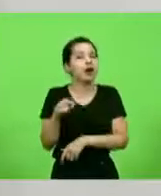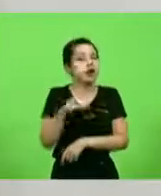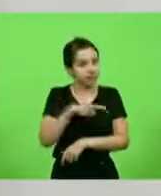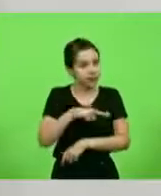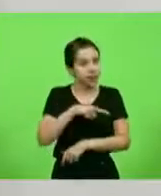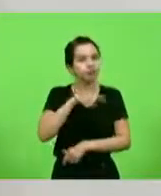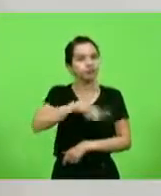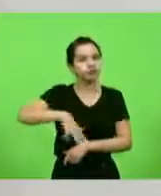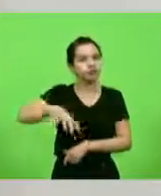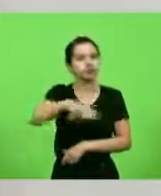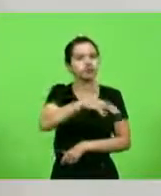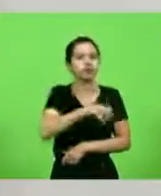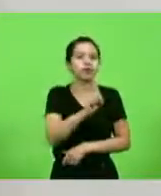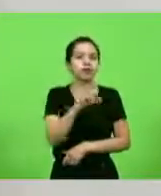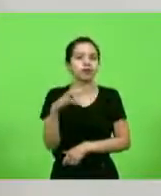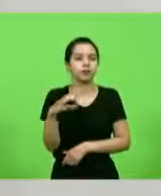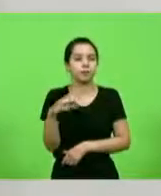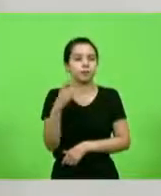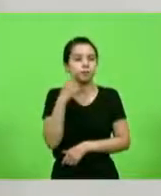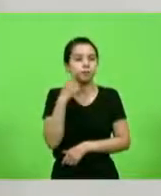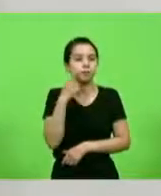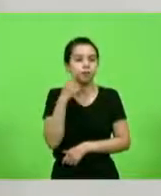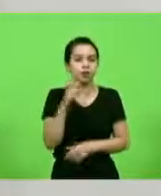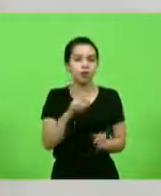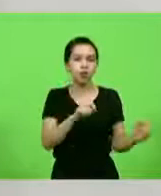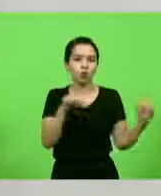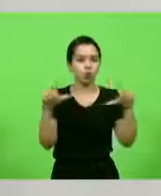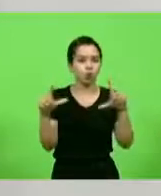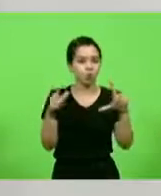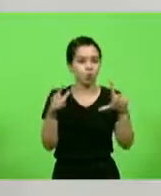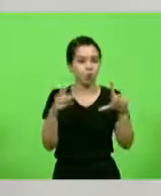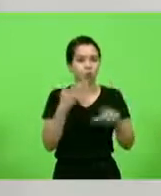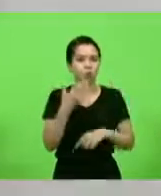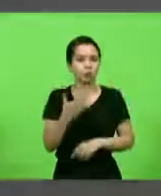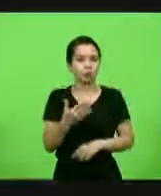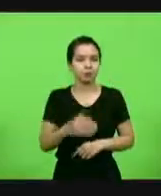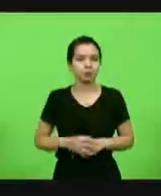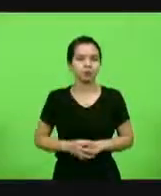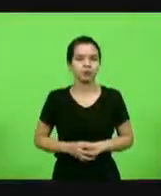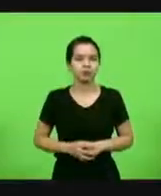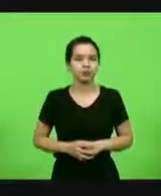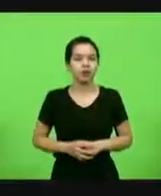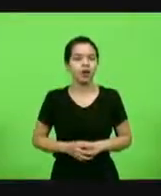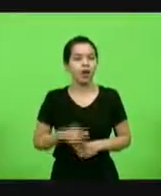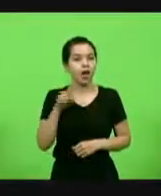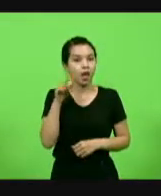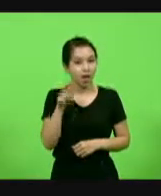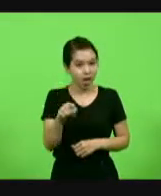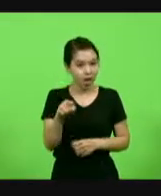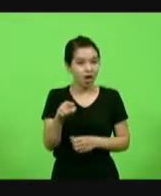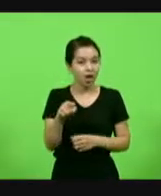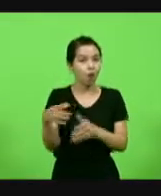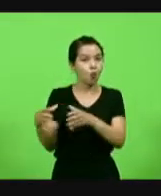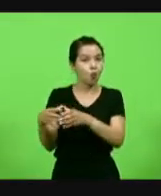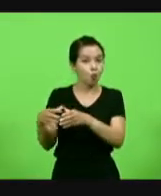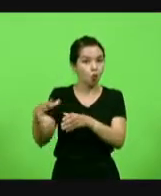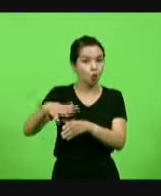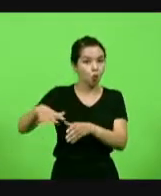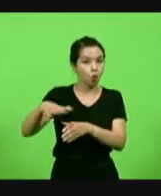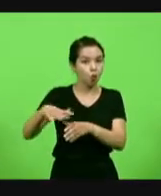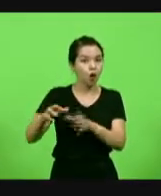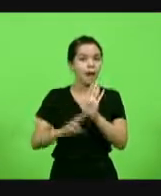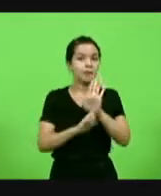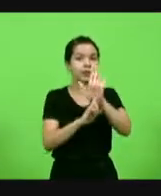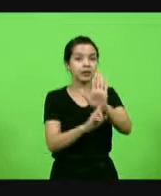Catarina. Tem uma outra tela ali, peço que coloquem. Esse segmento representa 500 mil